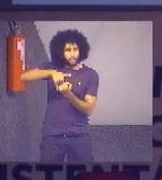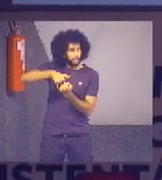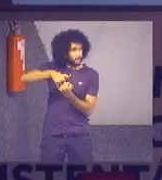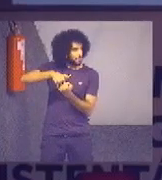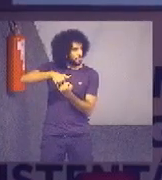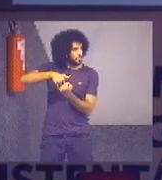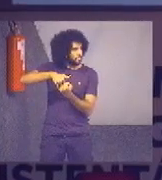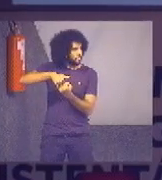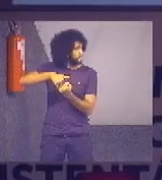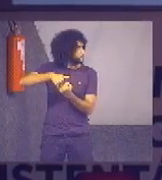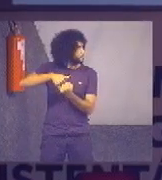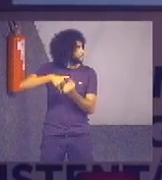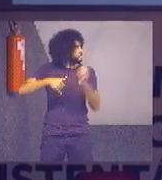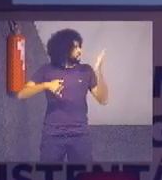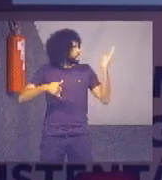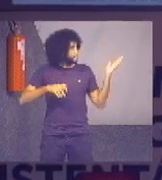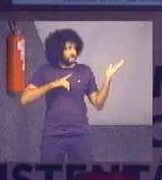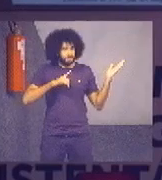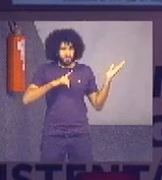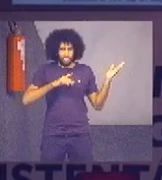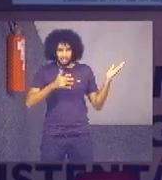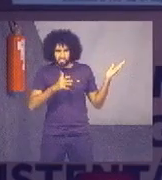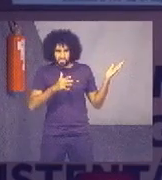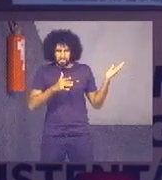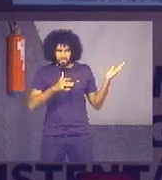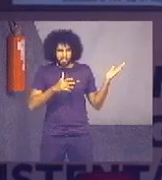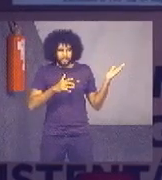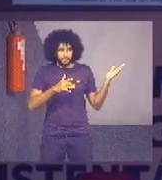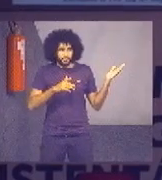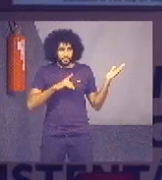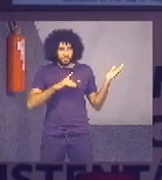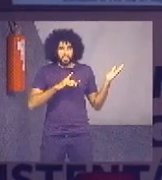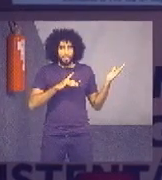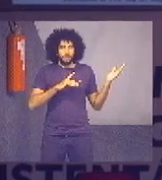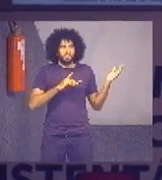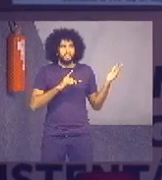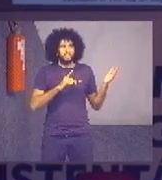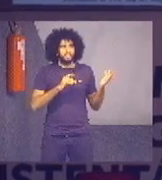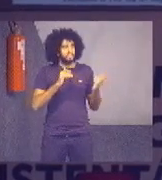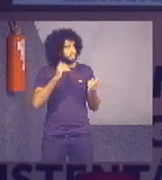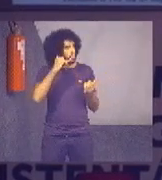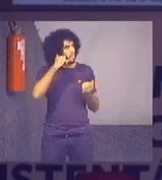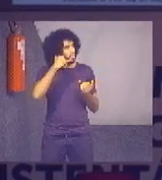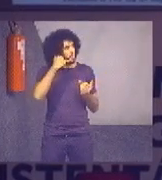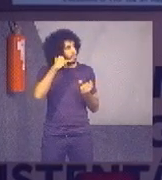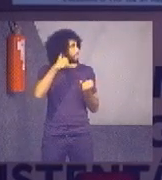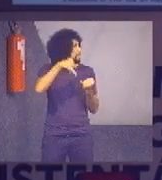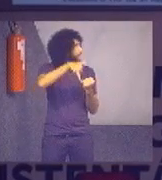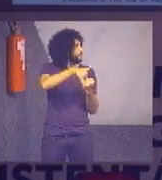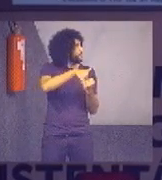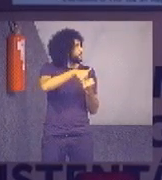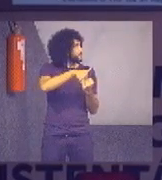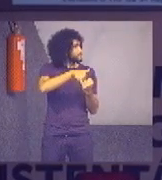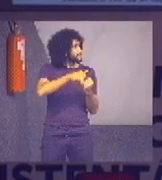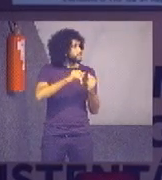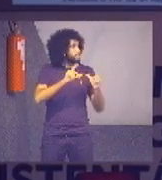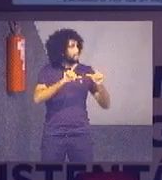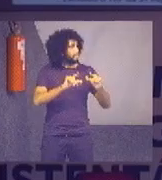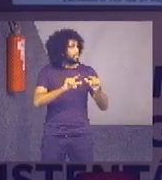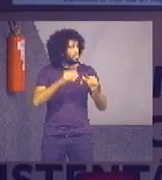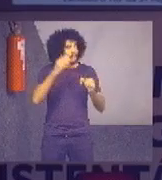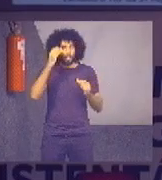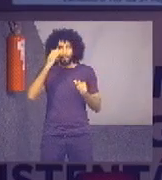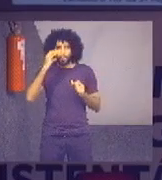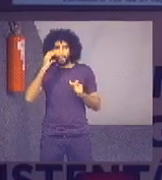Aí, aqui, o custo médio, o custo médio não está aqui, mas aí, o custo médio da fixa ali sempre é bem menor do que o da móvel e a gente tem muito mais linhas